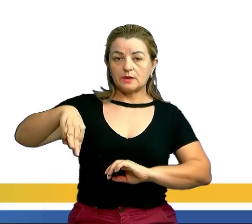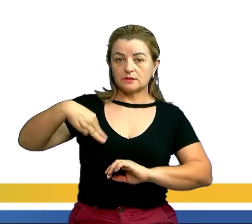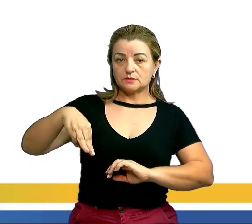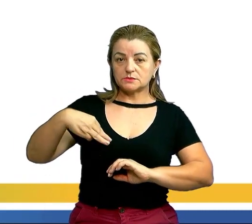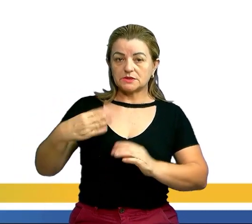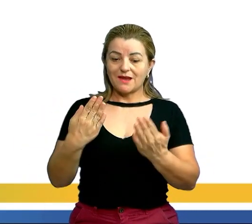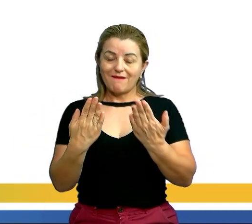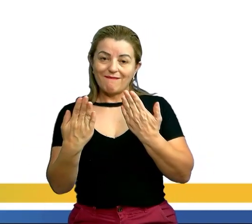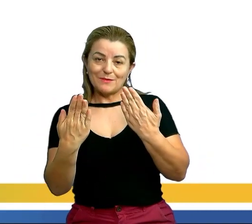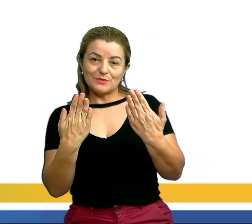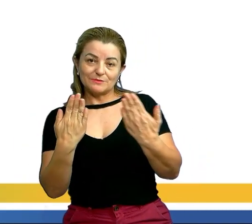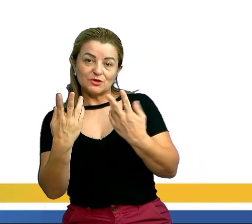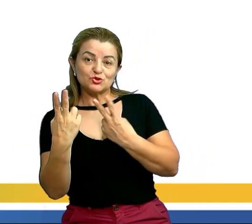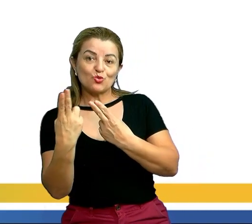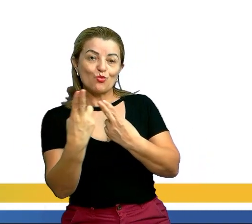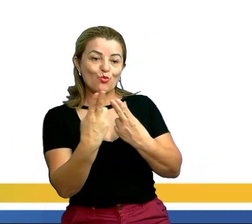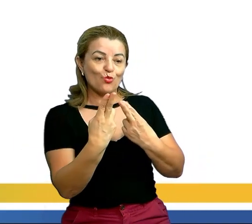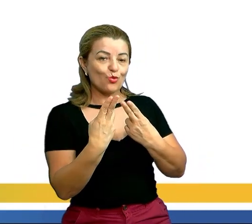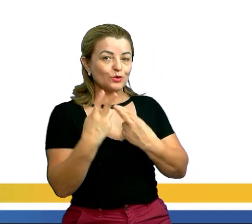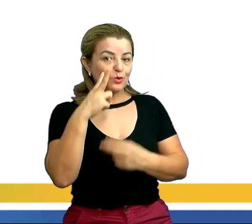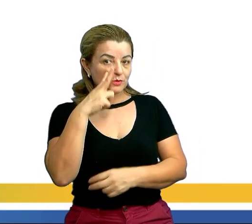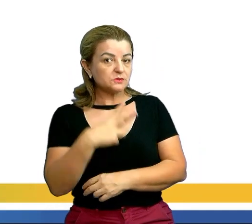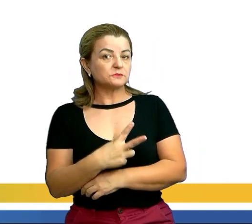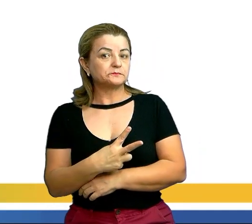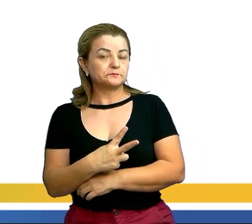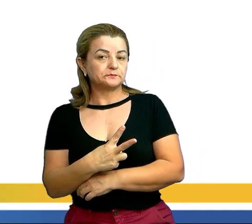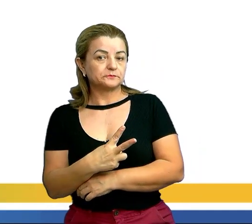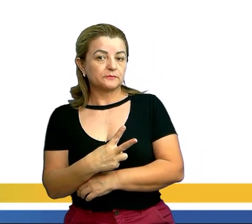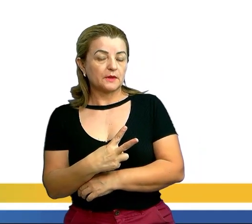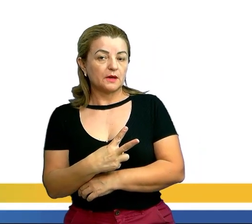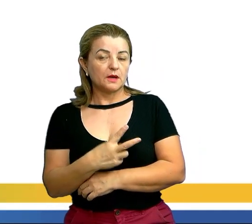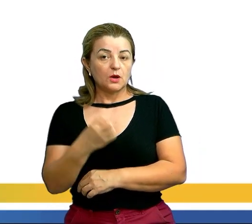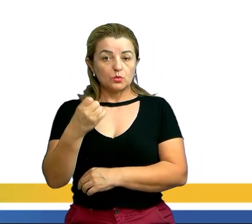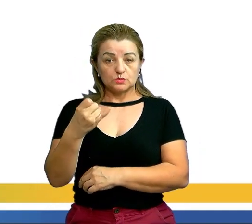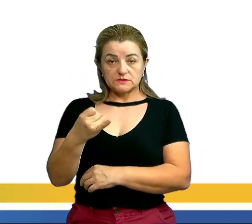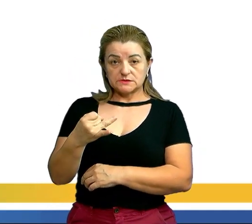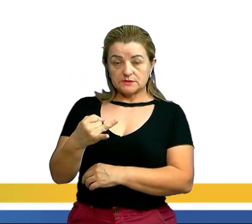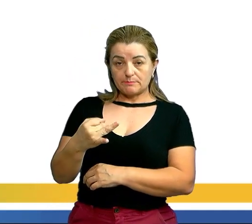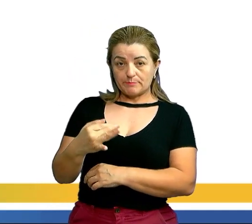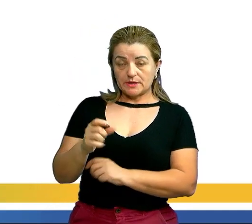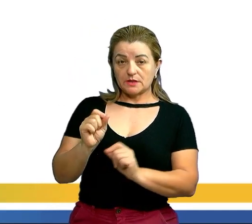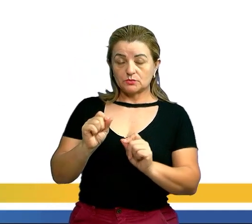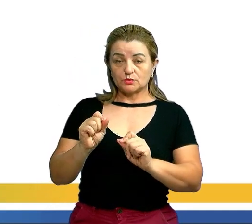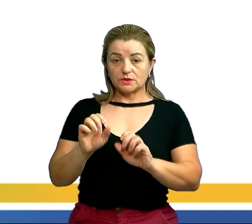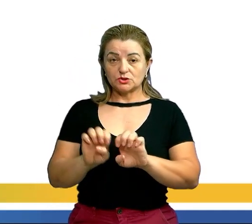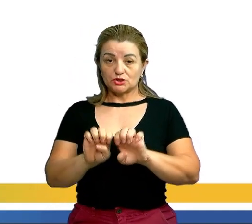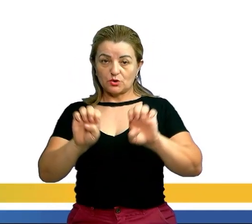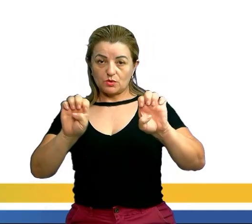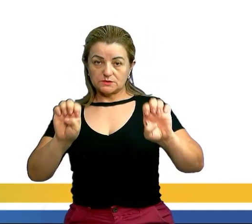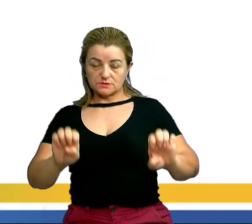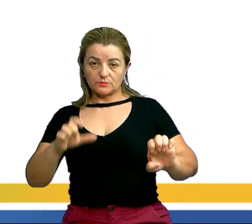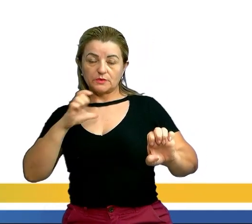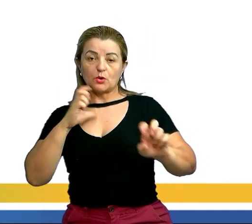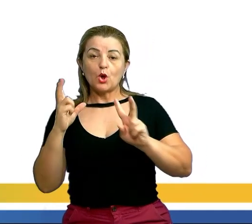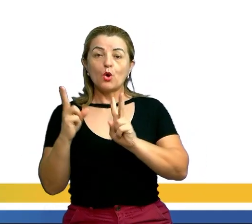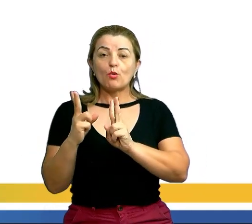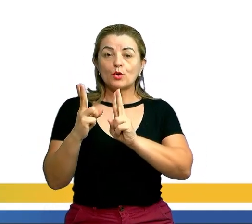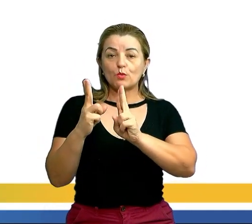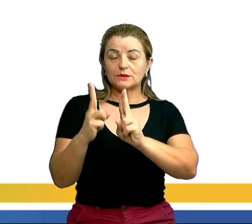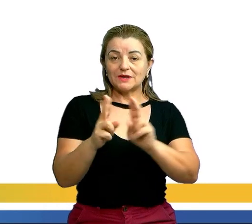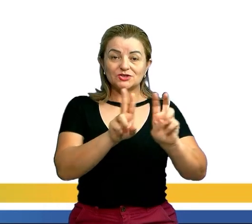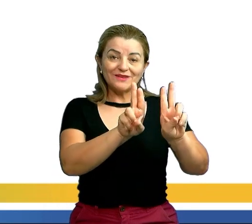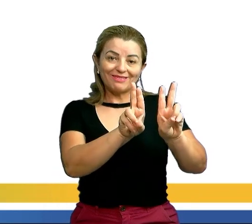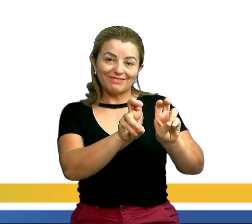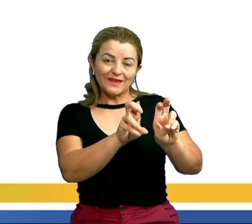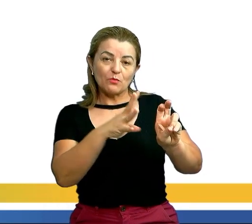relações de igualdade. Presta atenção nisso aqui. Quando se fala em equação, eu vou ter a igualdade entre termos conhecidos